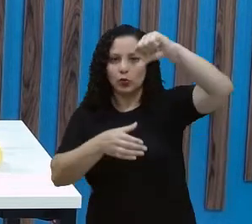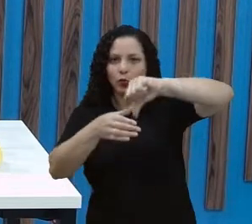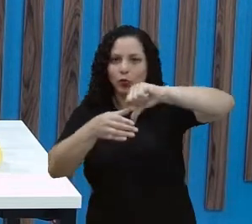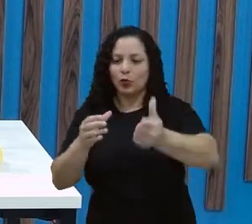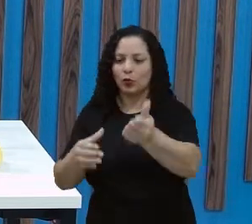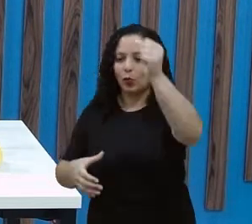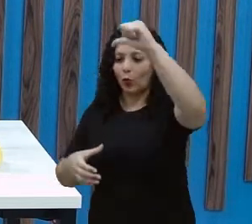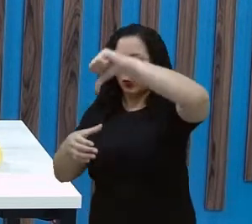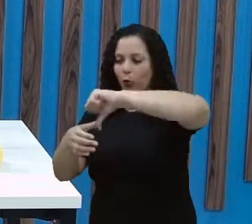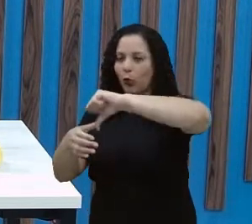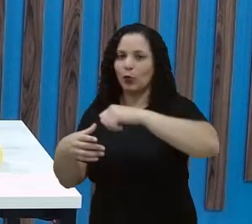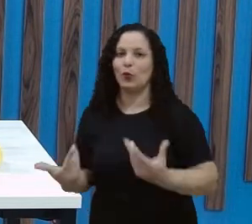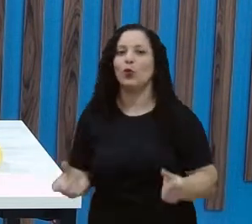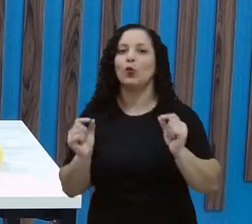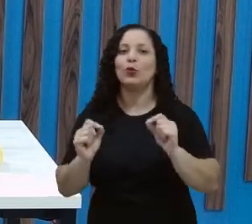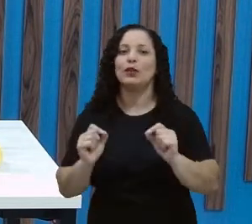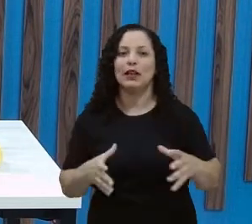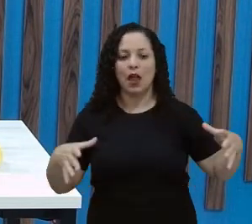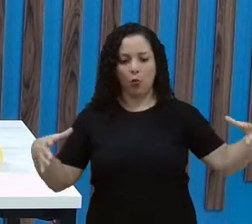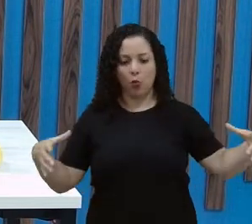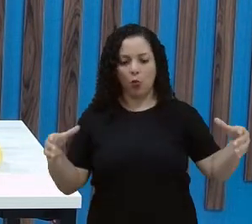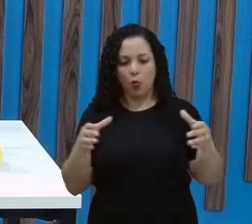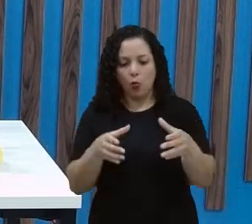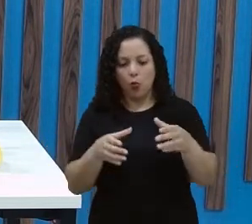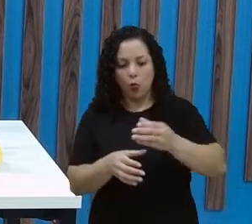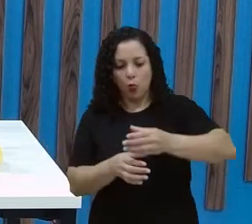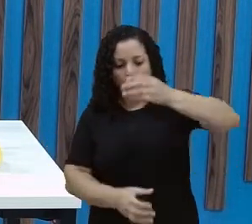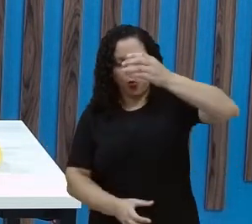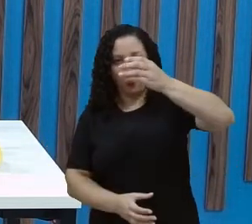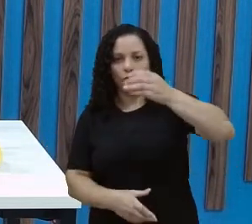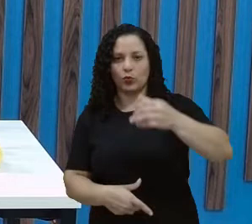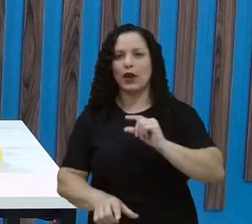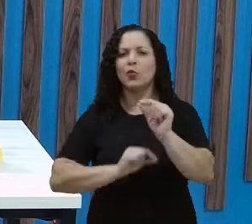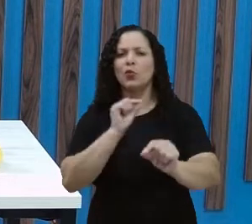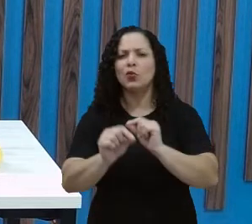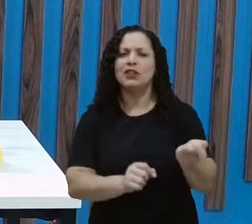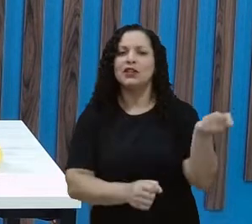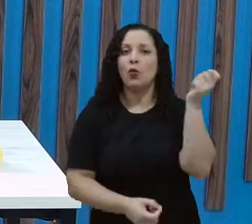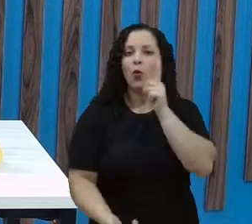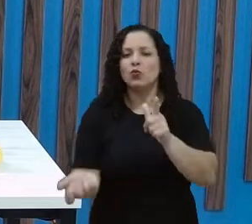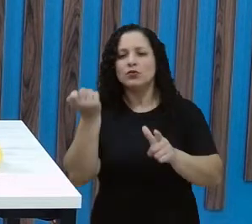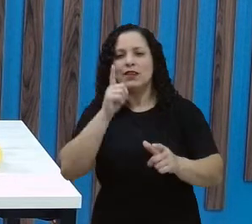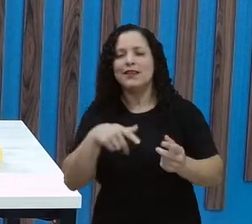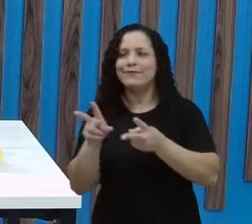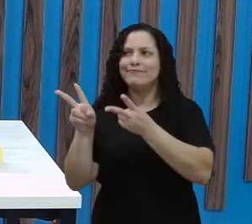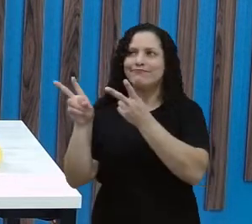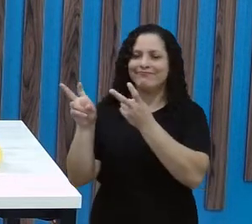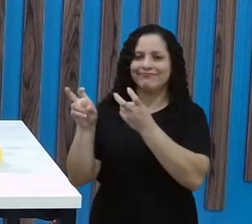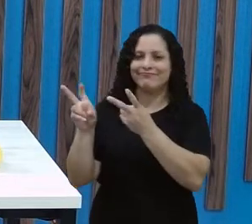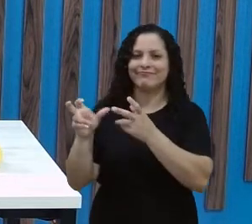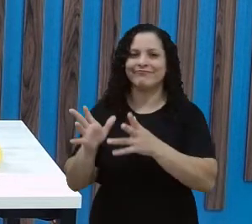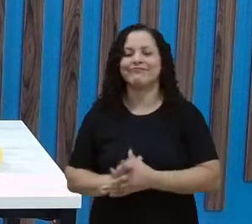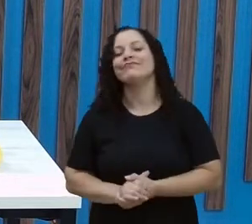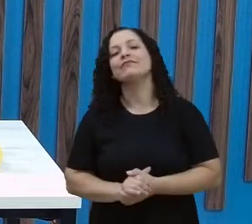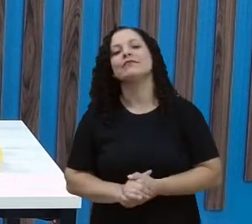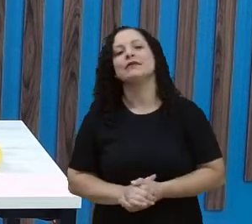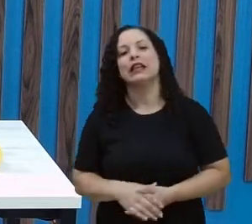capacidade é a questão de um recipiente que a gente vai ver o que é que a gente consegue verificar na capacidade dele, né?